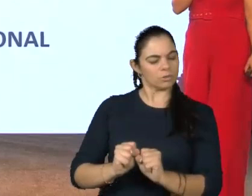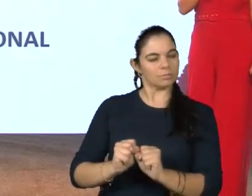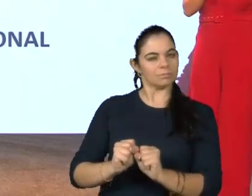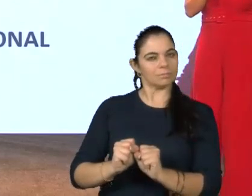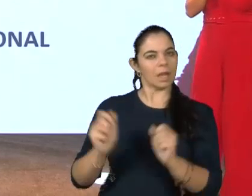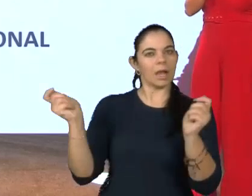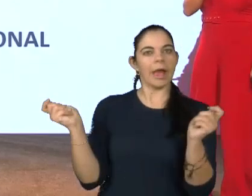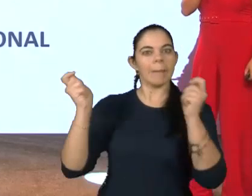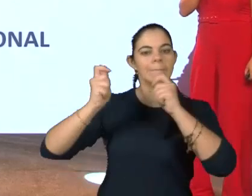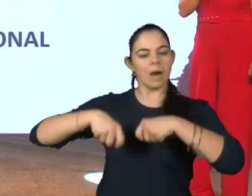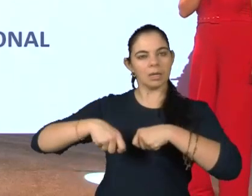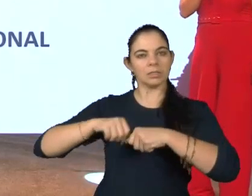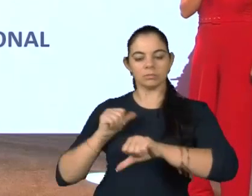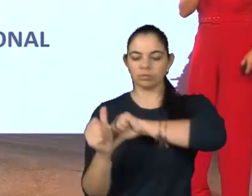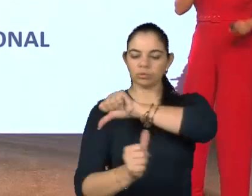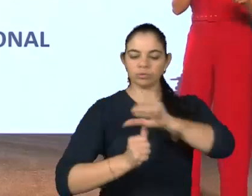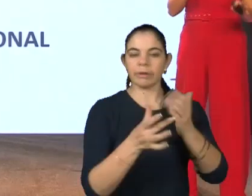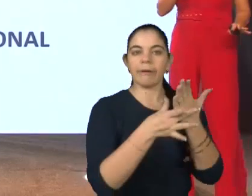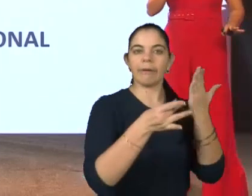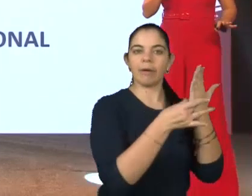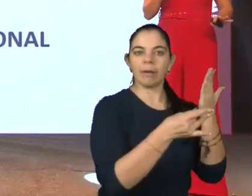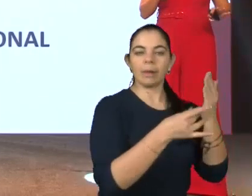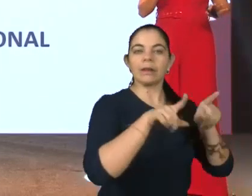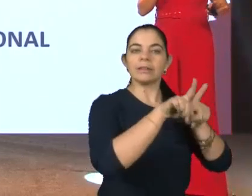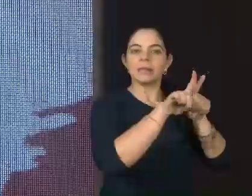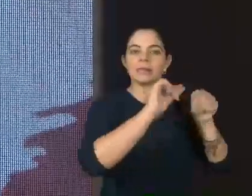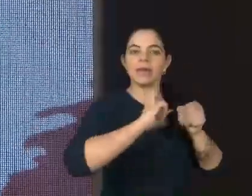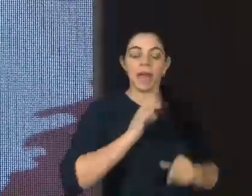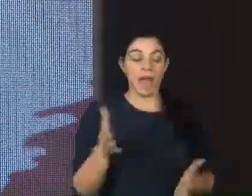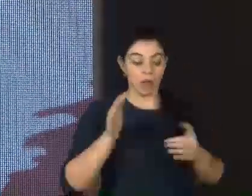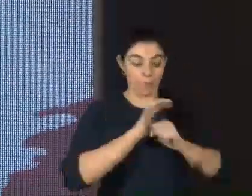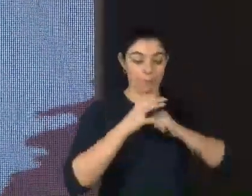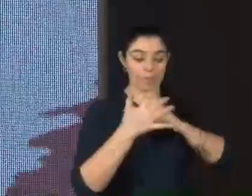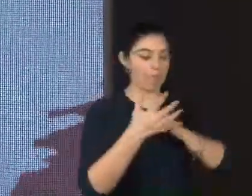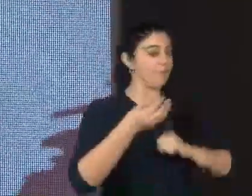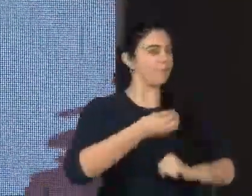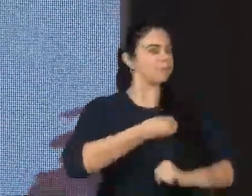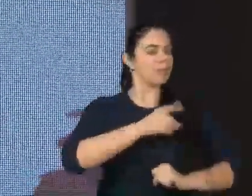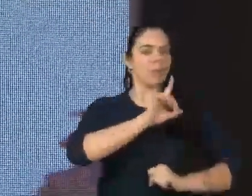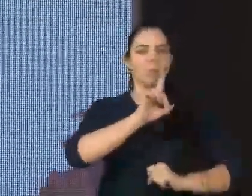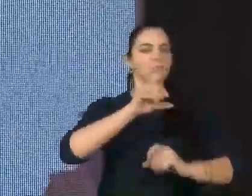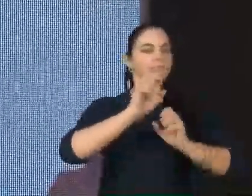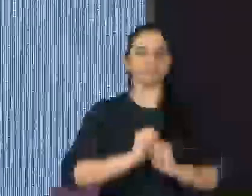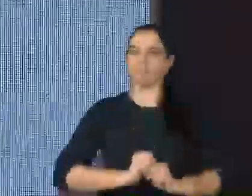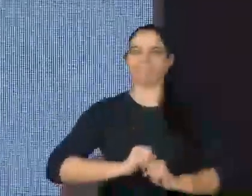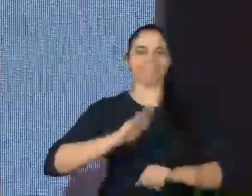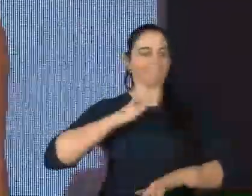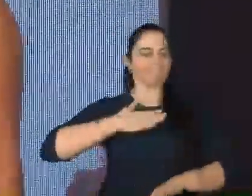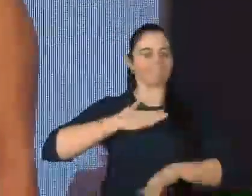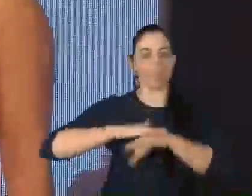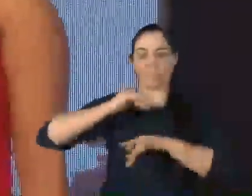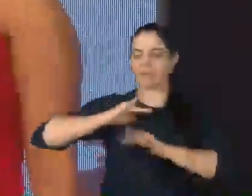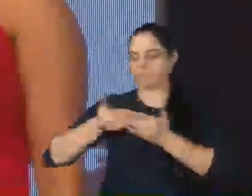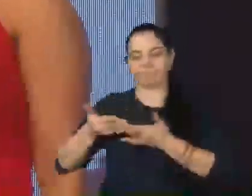de mudar suas habilidades, e que nesse momento da pandemia, vidas não podiam ser mais perdidas. e que se